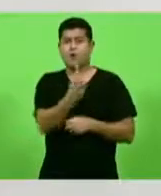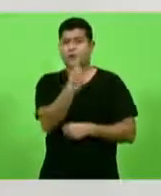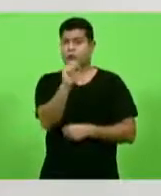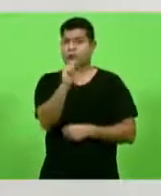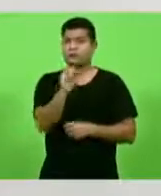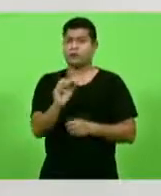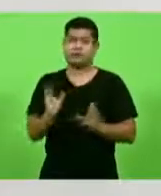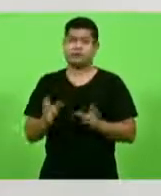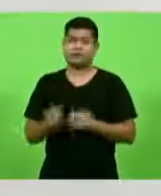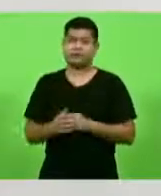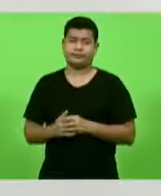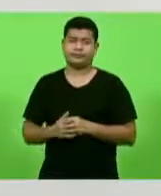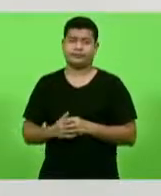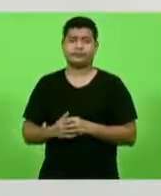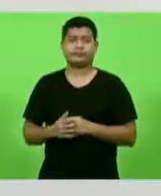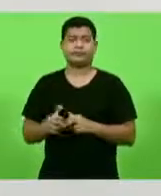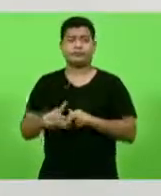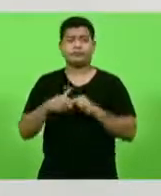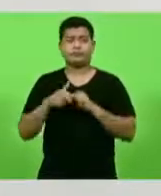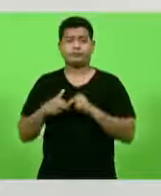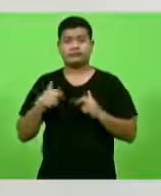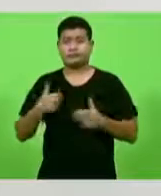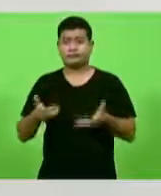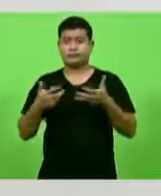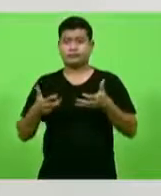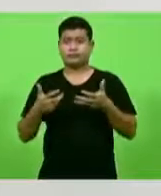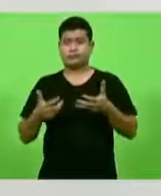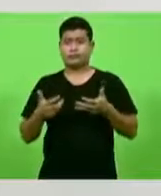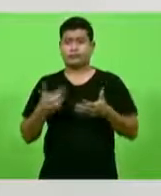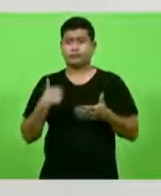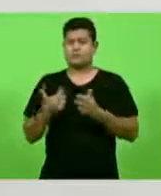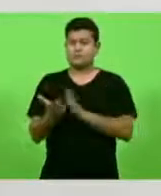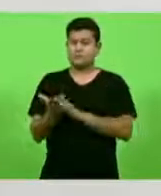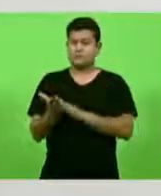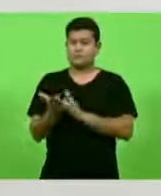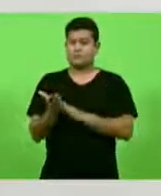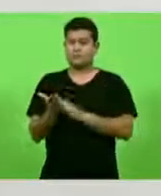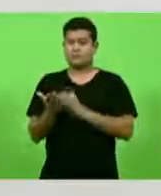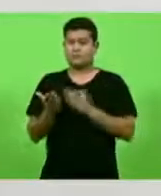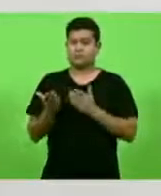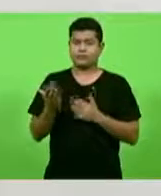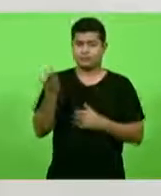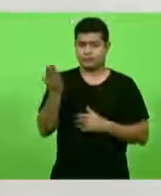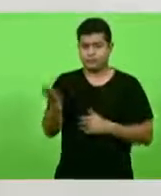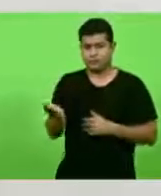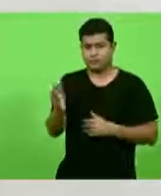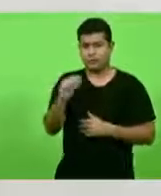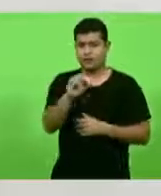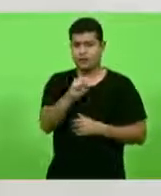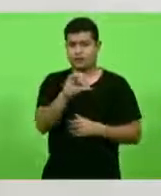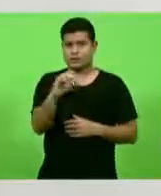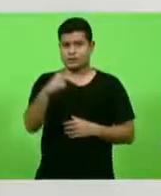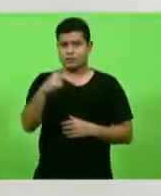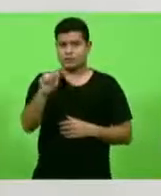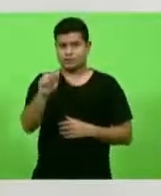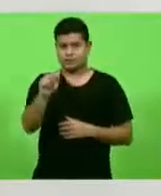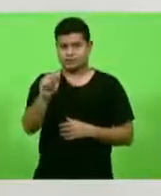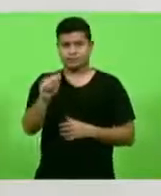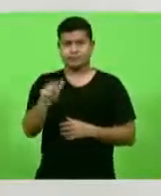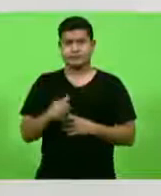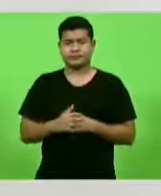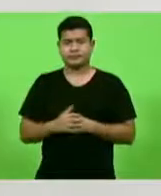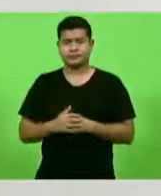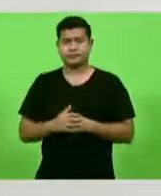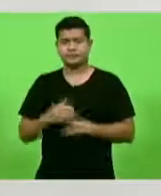anos. Por isso eu quero deixar aqui meus parabéns para a SCPAR por esta ação, por ter tido